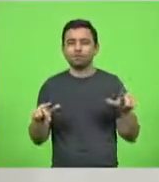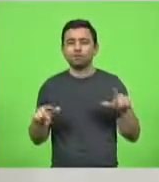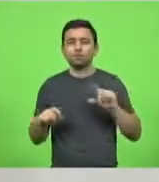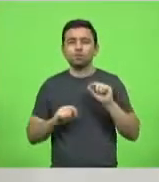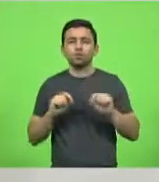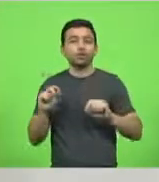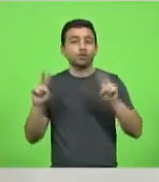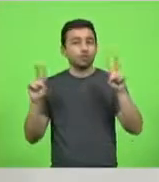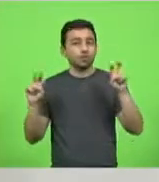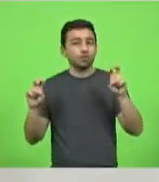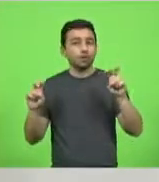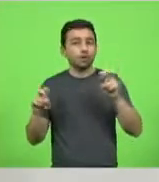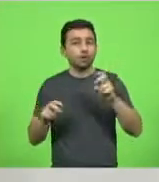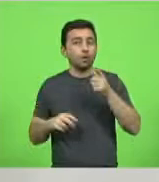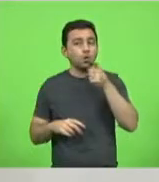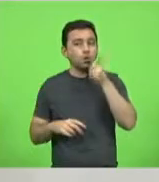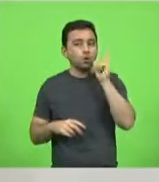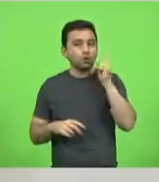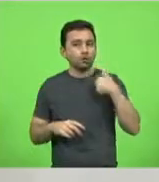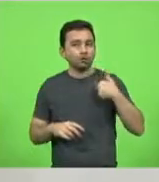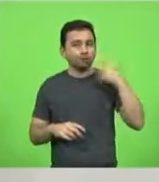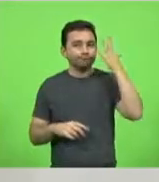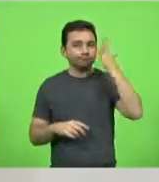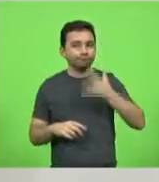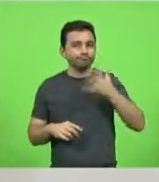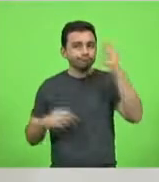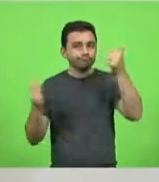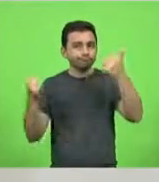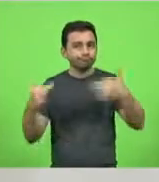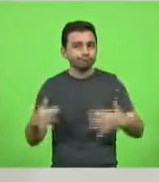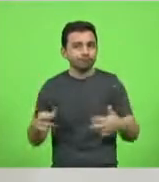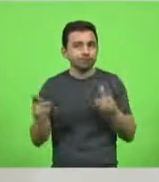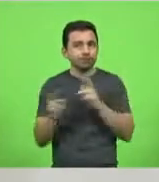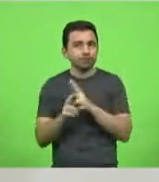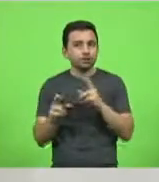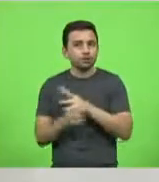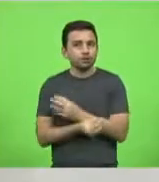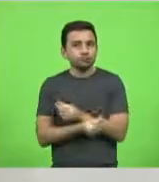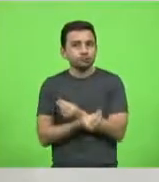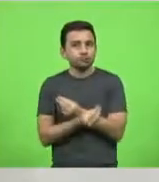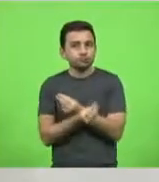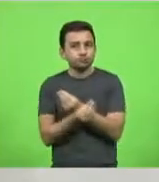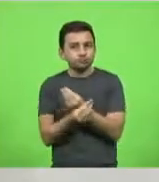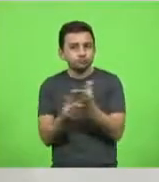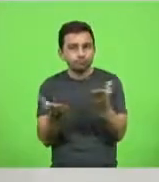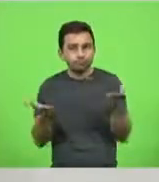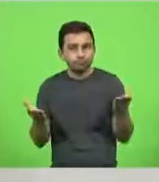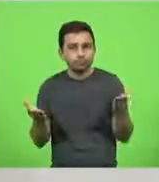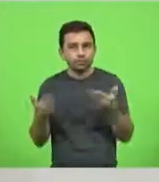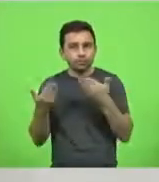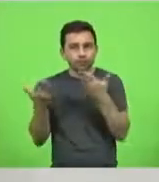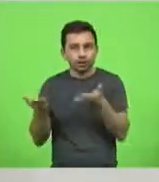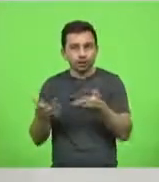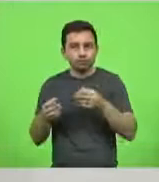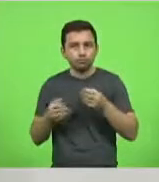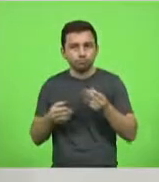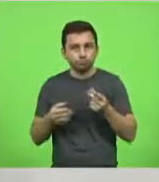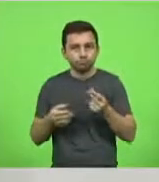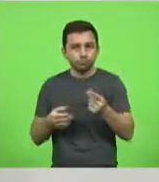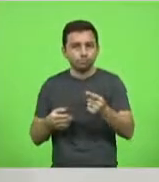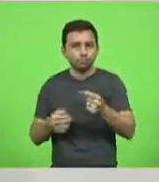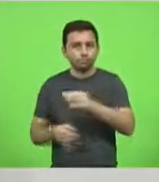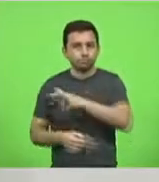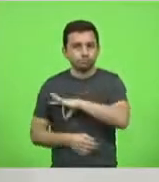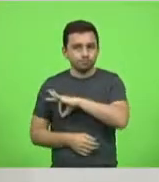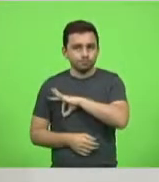assunto levantado ontem aqui nessa tribuna por mim, em relação à distribuição ao efetivo da polícia militar. Primeiramente,